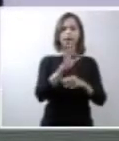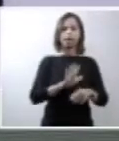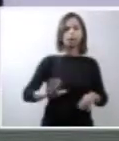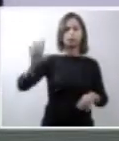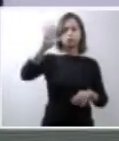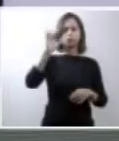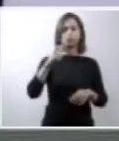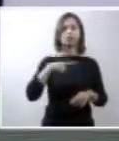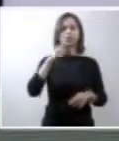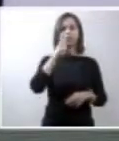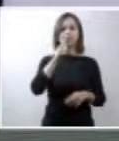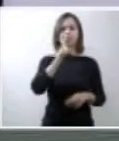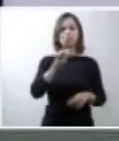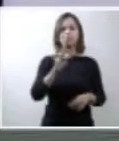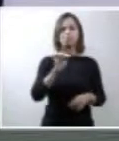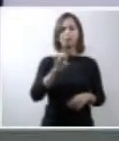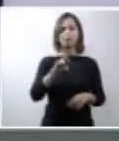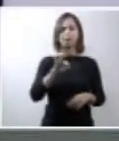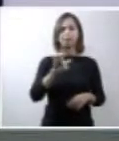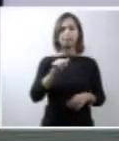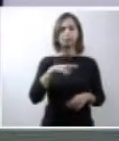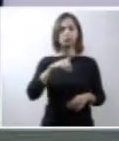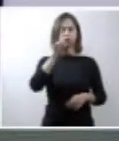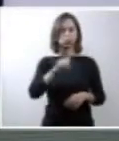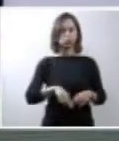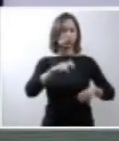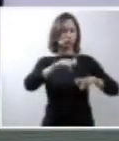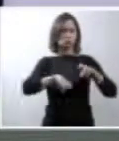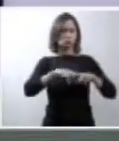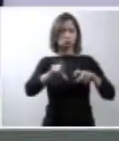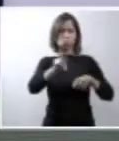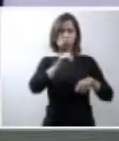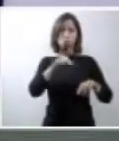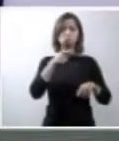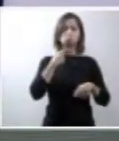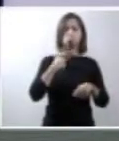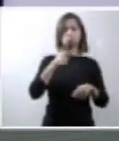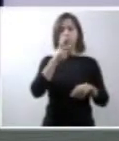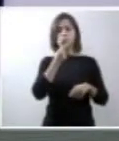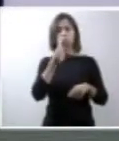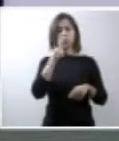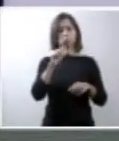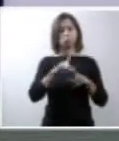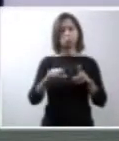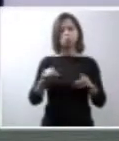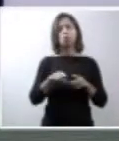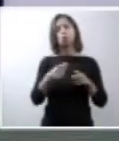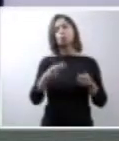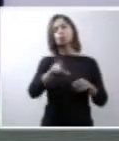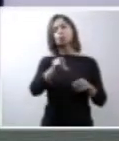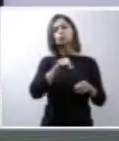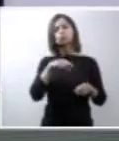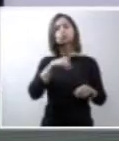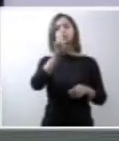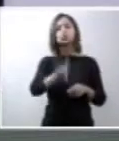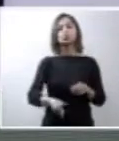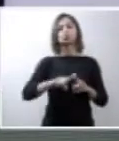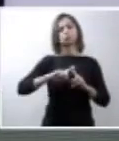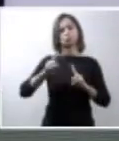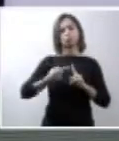Sexuais e Direitos Reprodutivos, tendo integrado também a comissão que elaborou o anteprojeto de lei